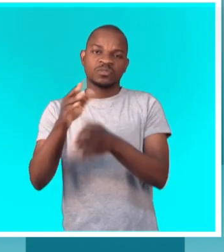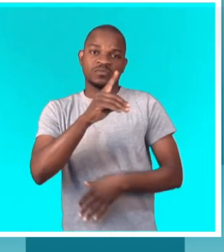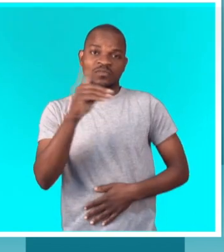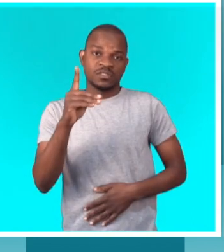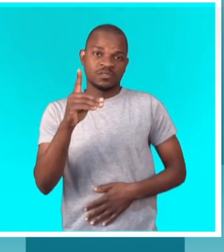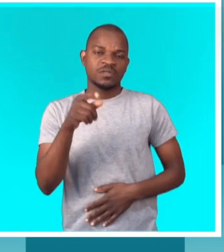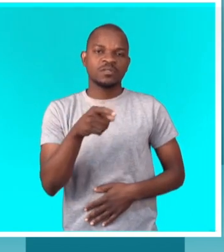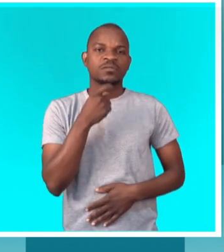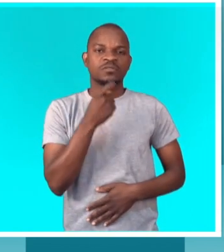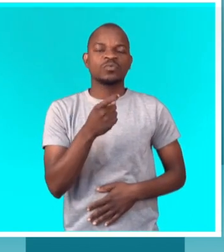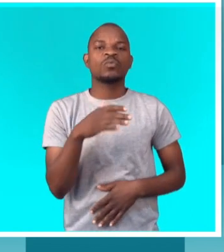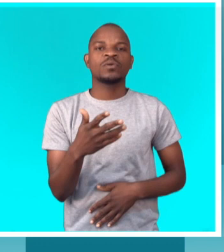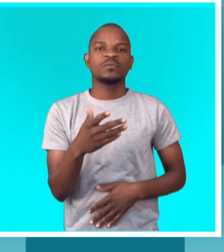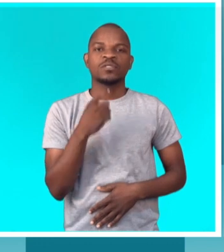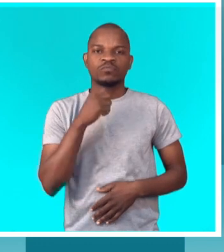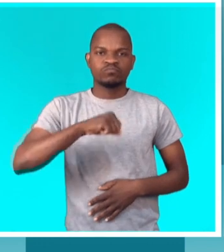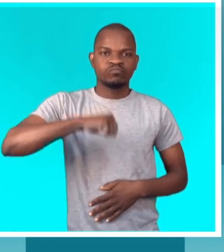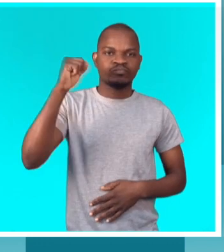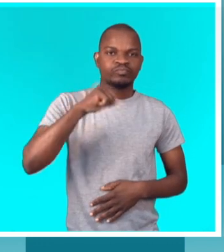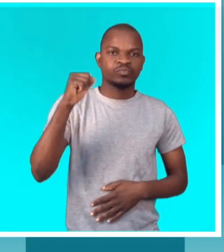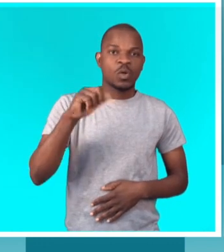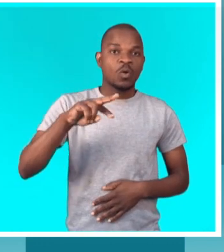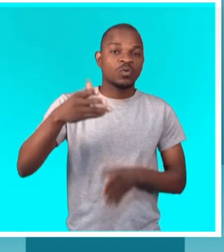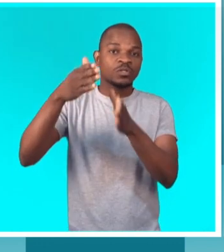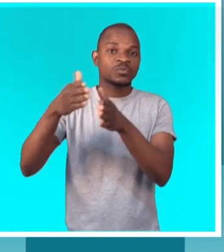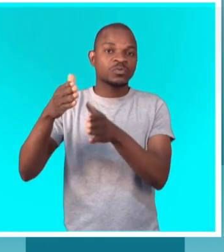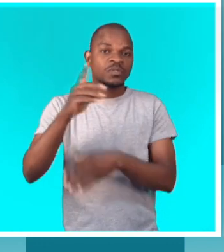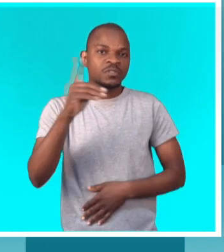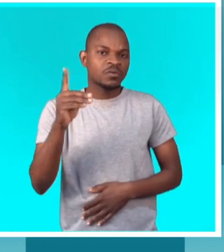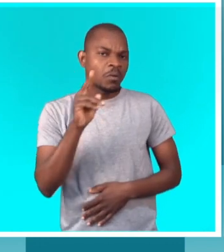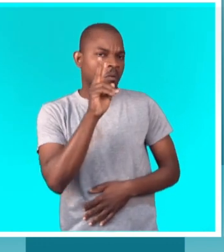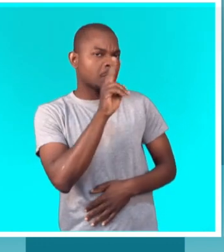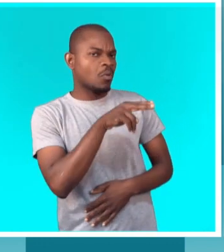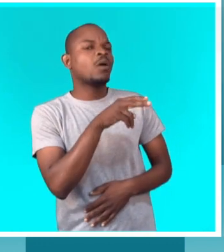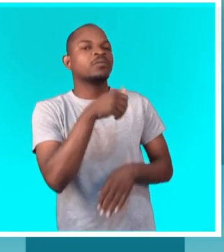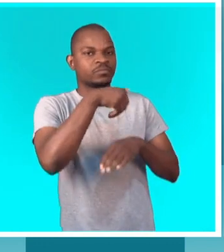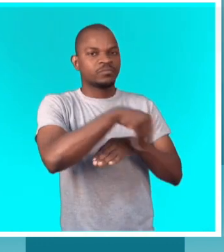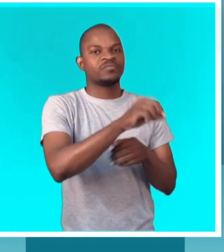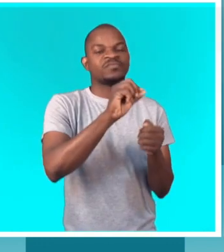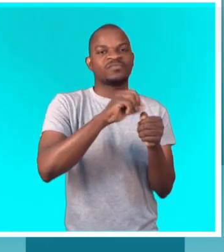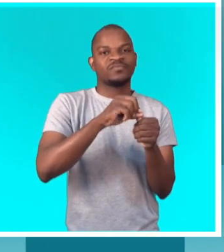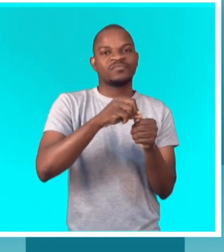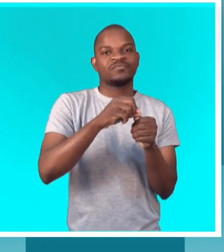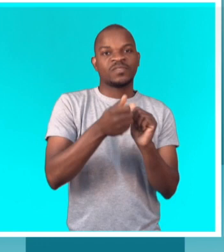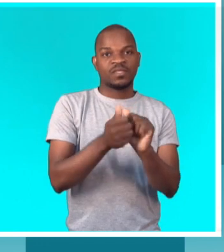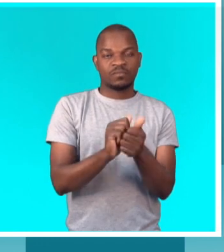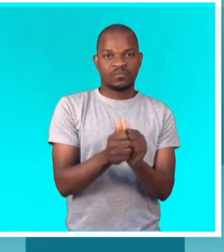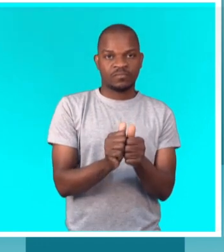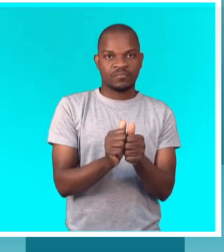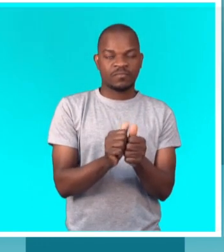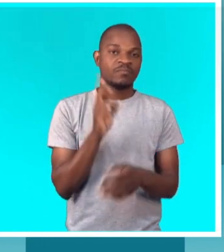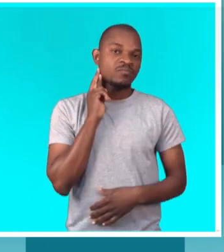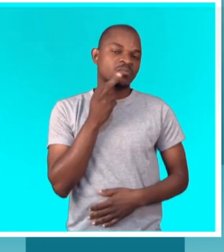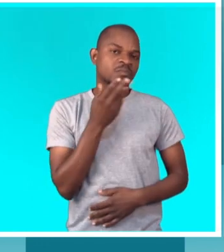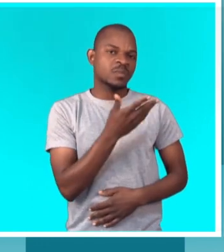com Deficiência, FAMOD, estas vitórias vão motivar as outras pessoas com deficiência a praticarem o desporto.